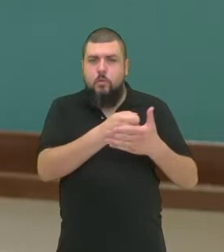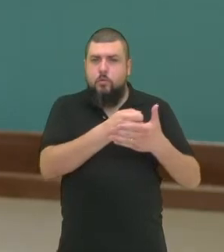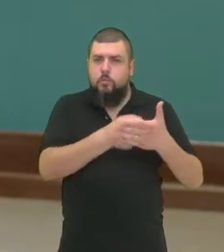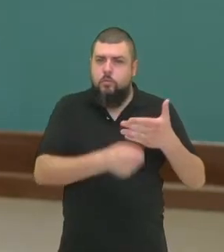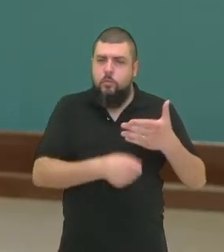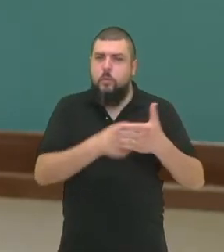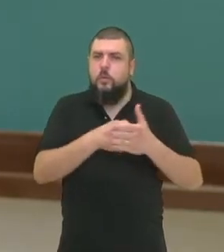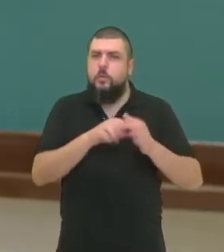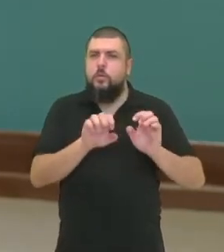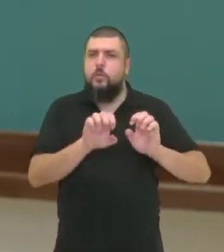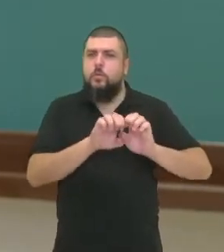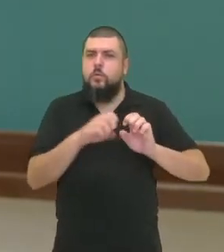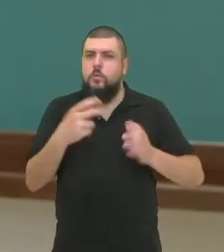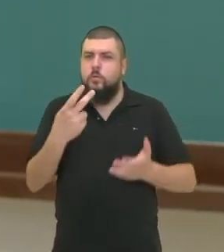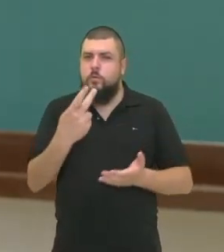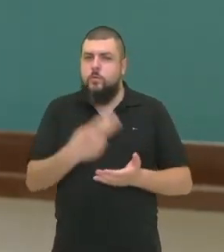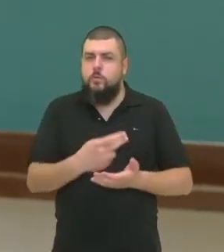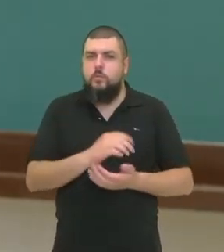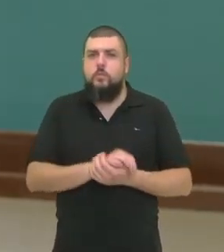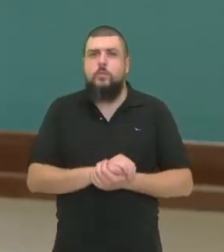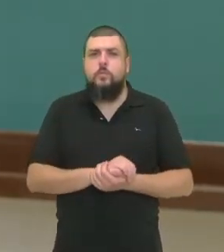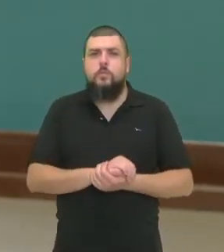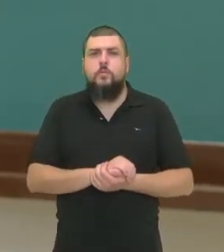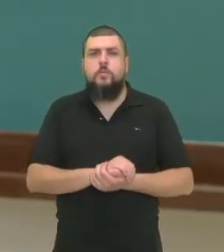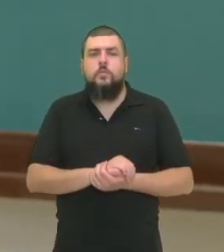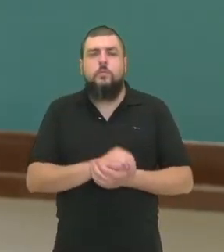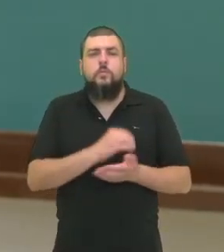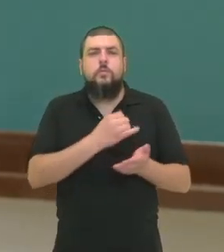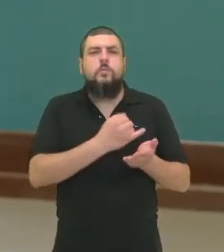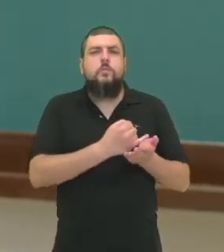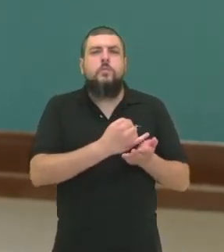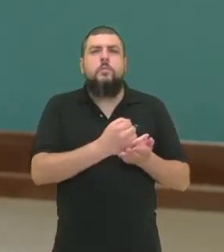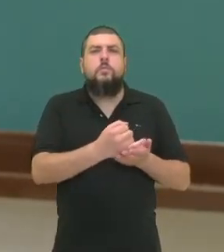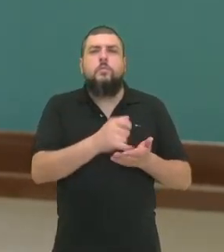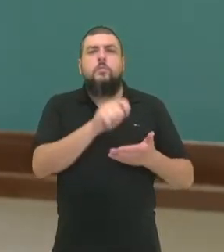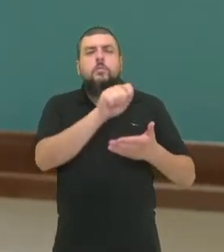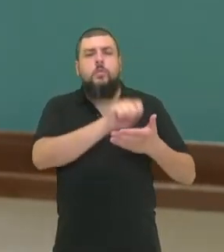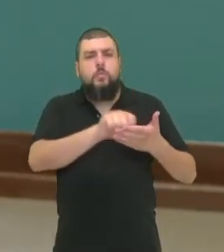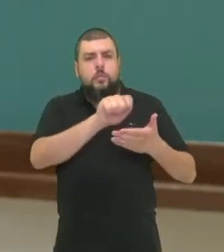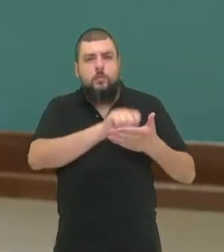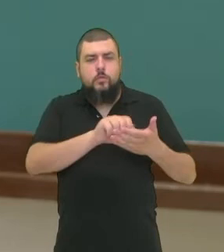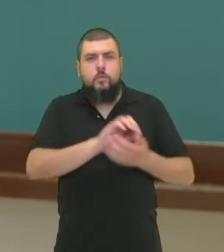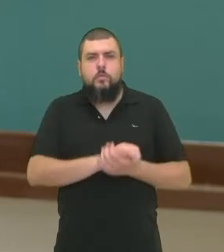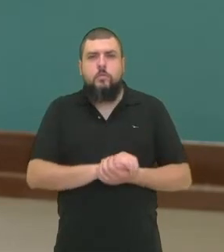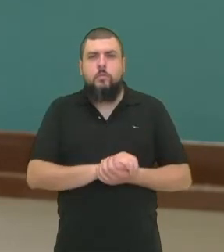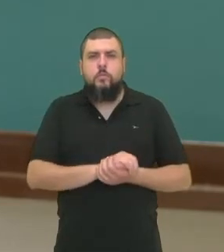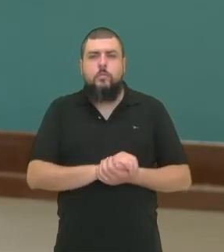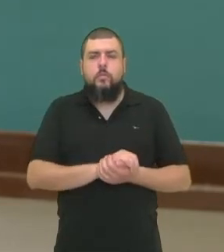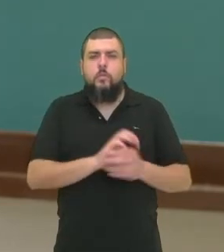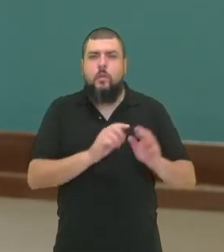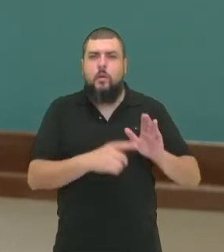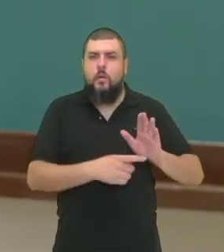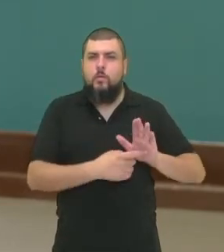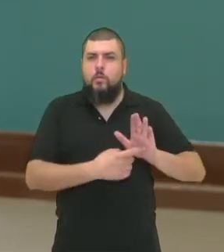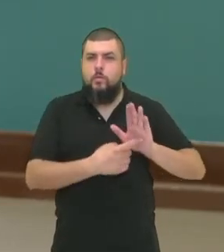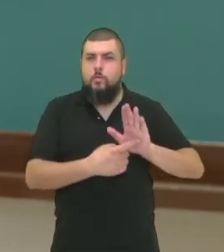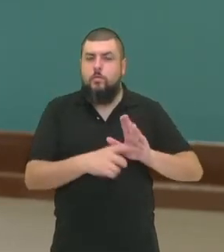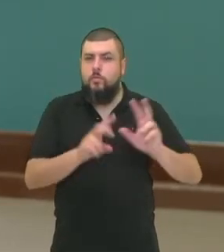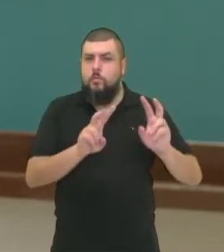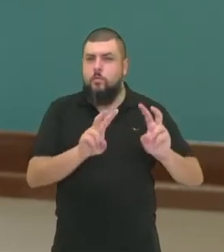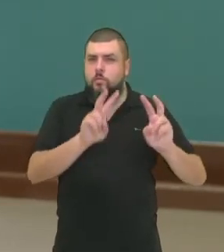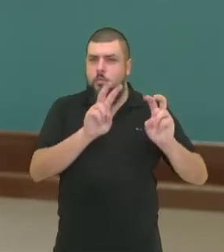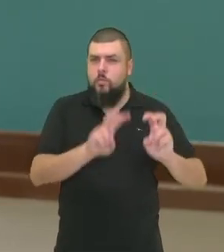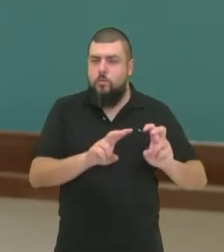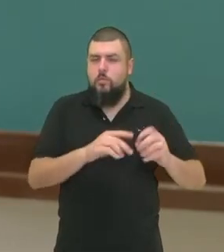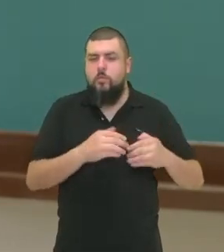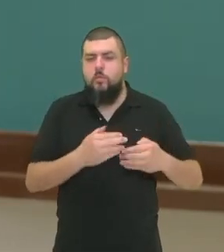estrutura. O que é escrito então na introdução? A exposição do assunto que será tratado no decorrer da